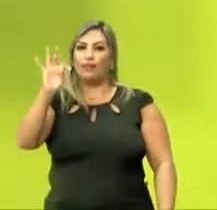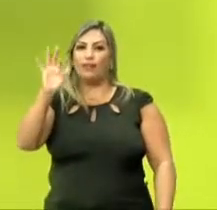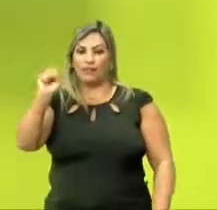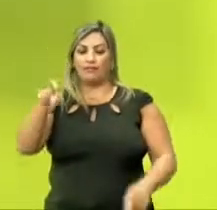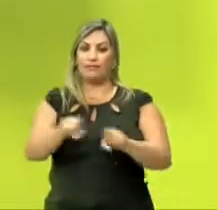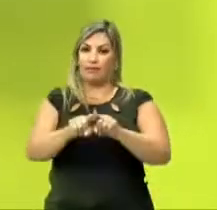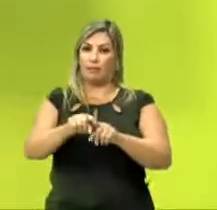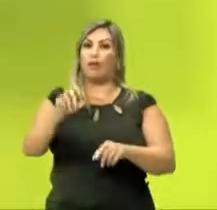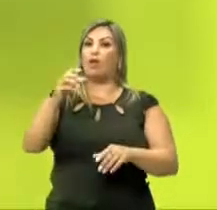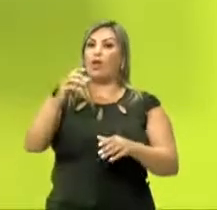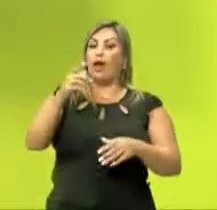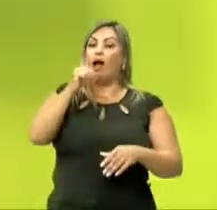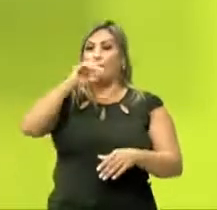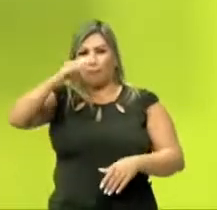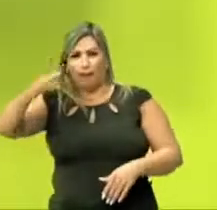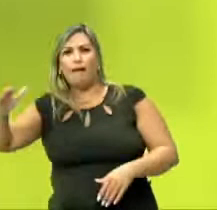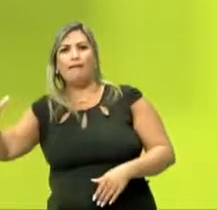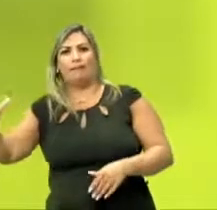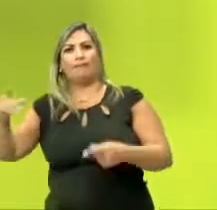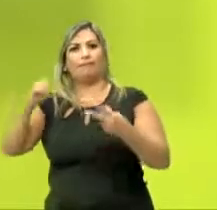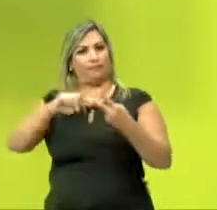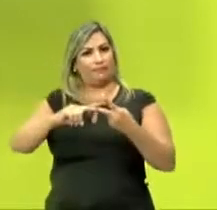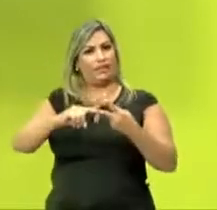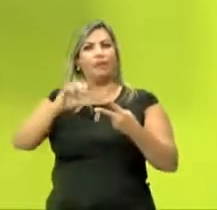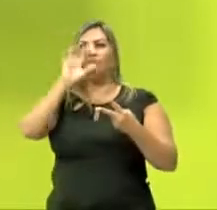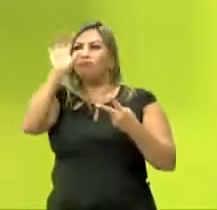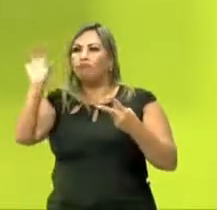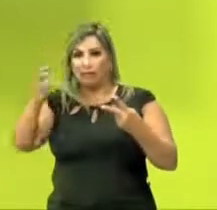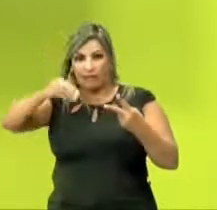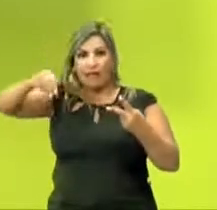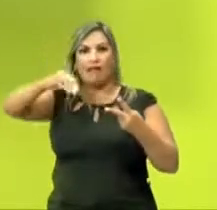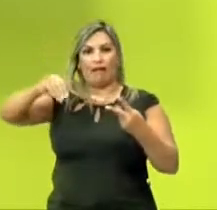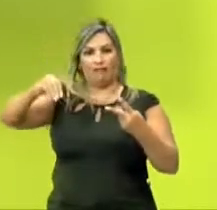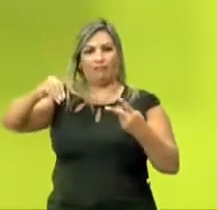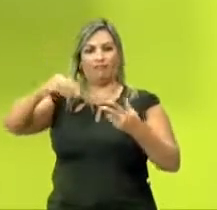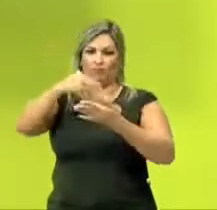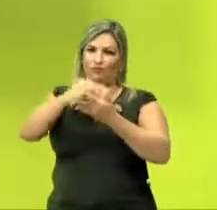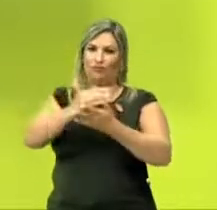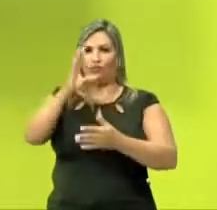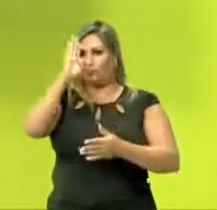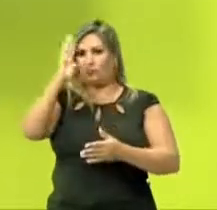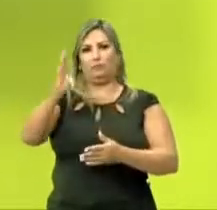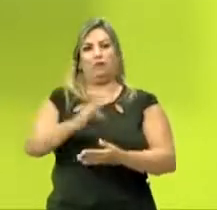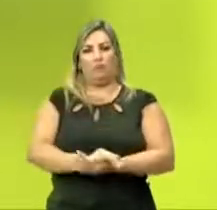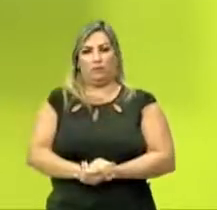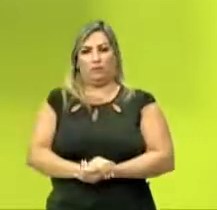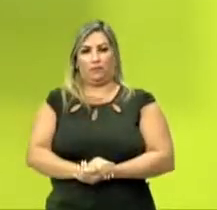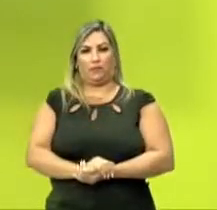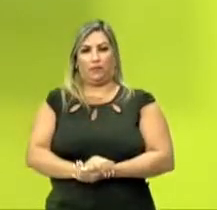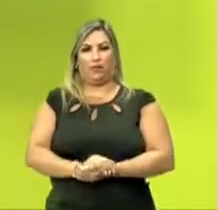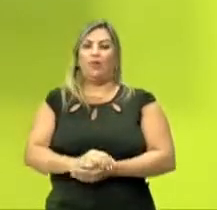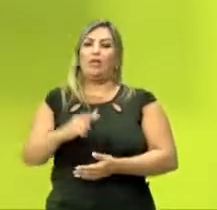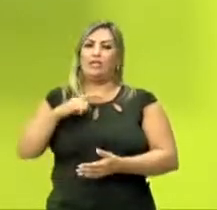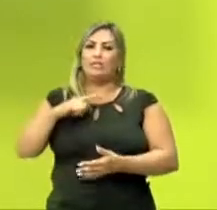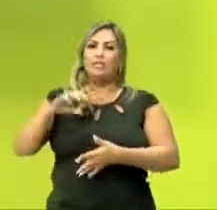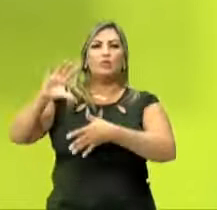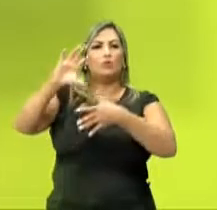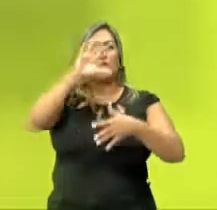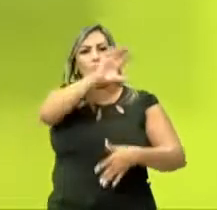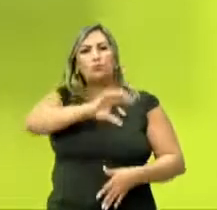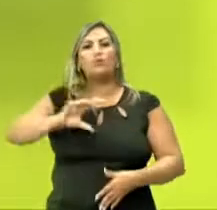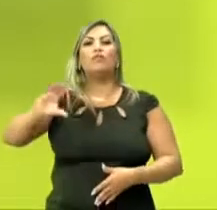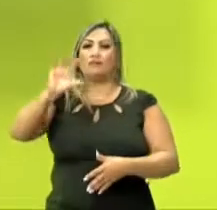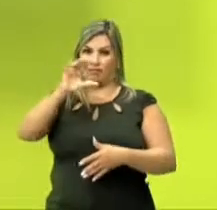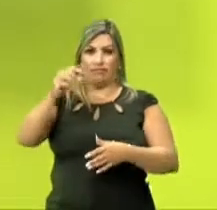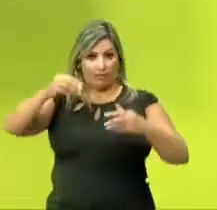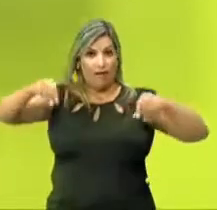partes, um aspecto natural. A gente tem os oceanos e a gente tem a parte continental. Continentes e oceanos. E aí, a gente